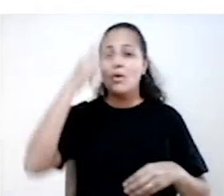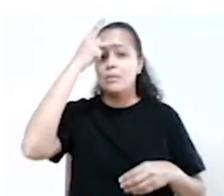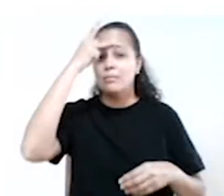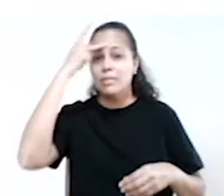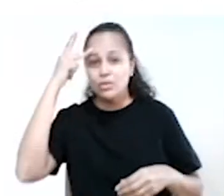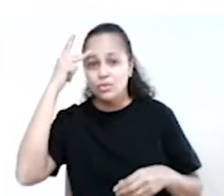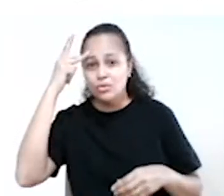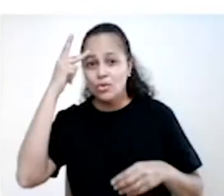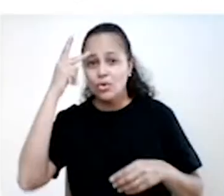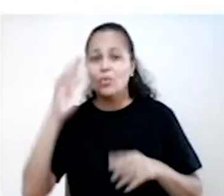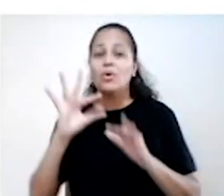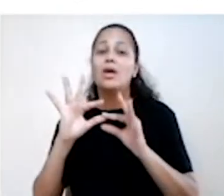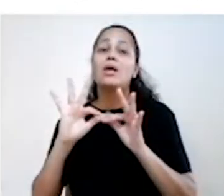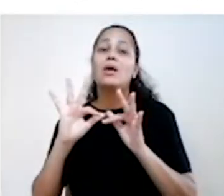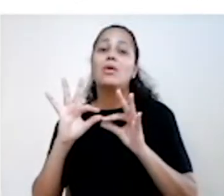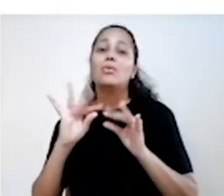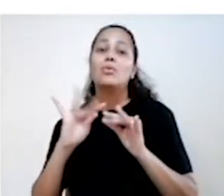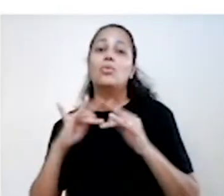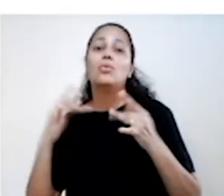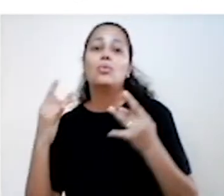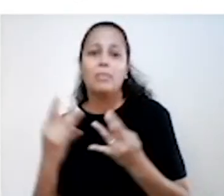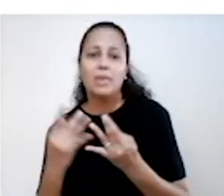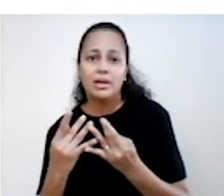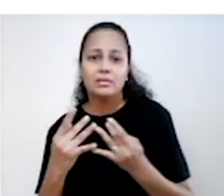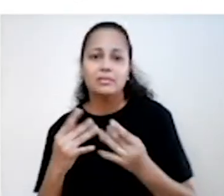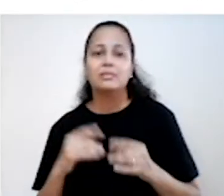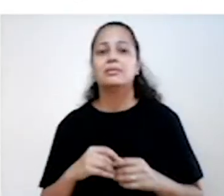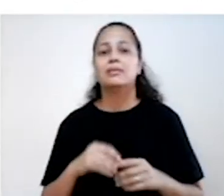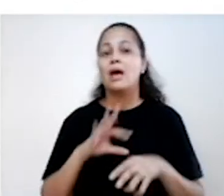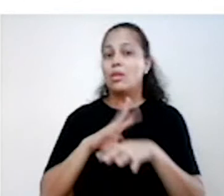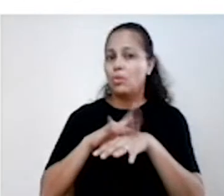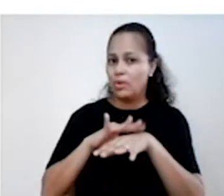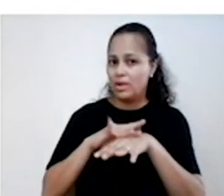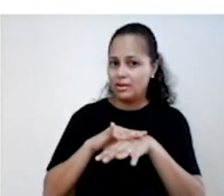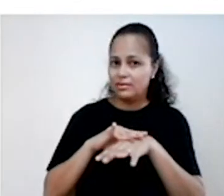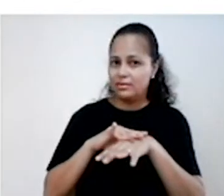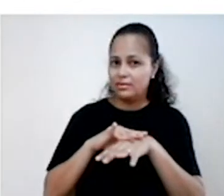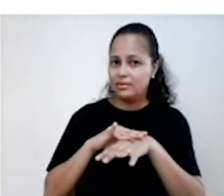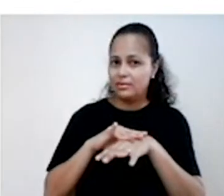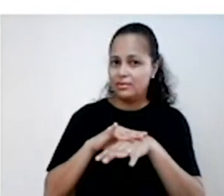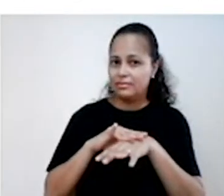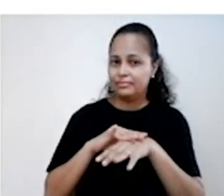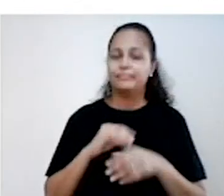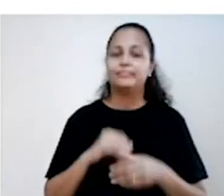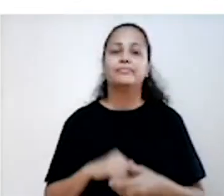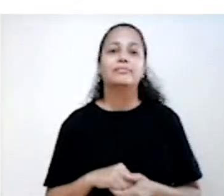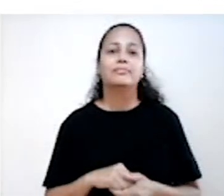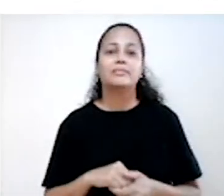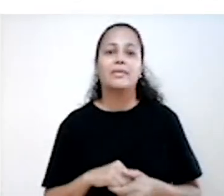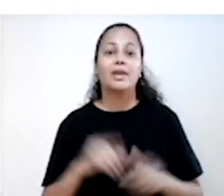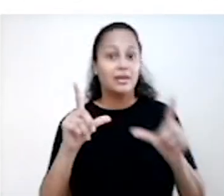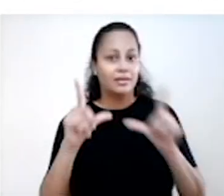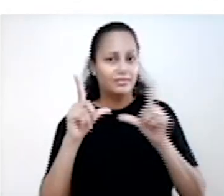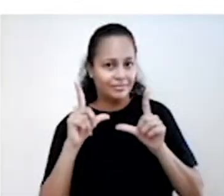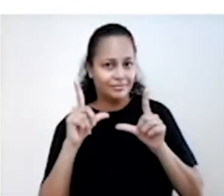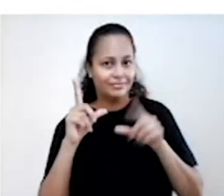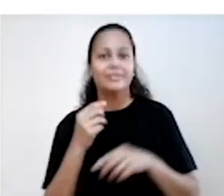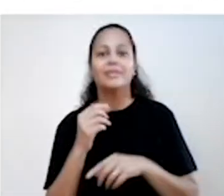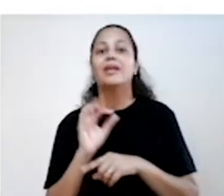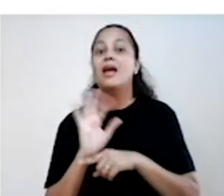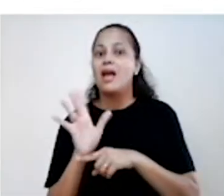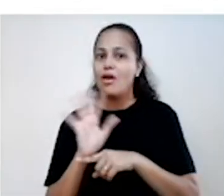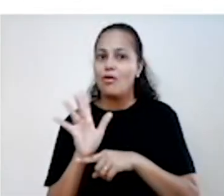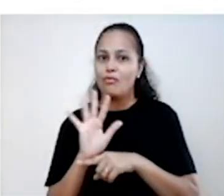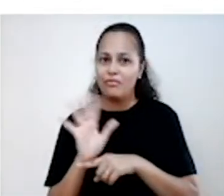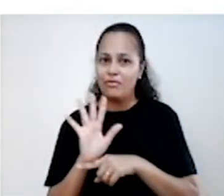parentes de primeiro grau com a doença. A imagem que está ao lado é da personagem Riley, do filme Divertidamente,